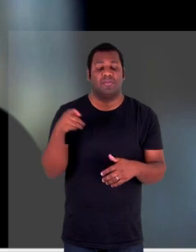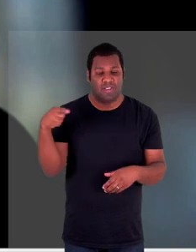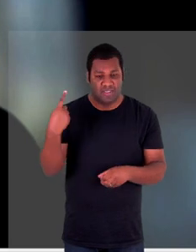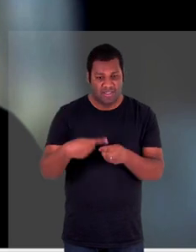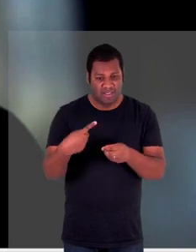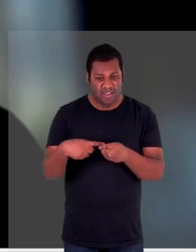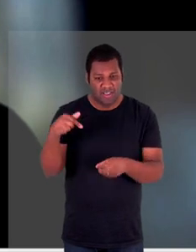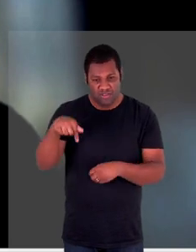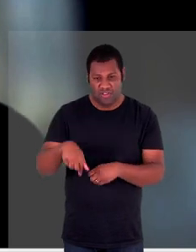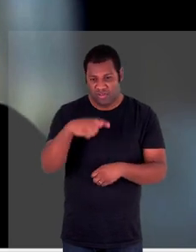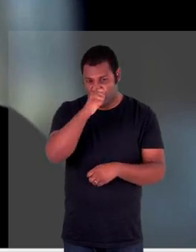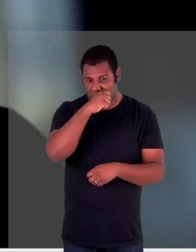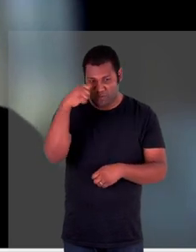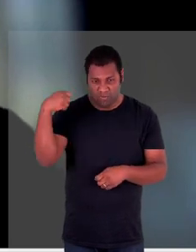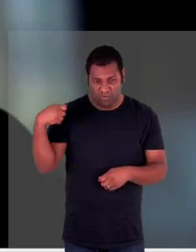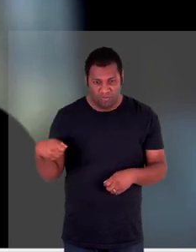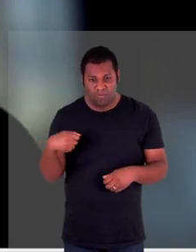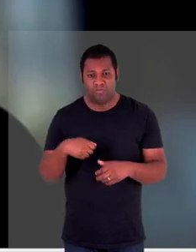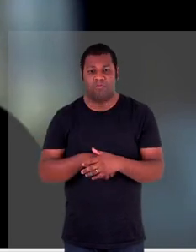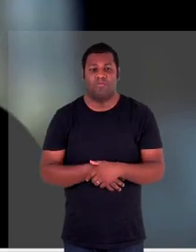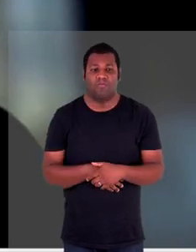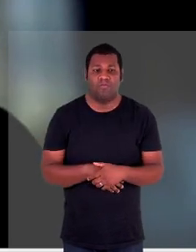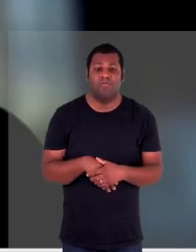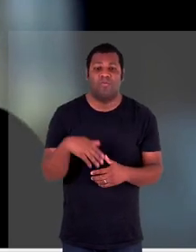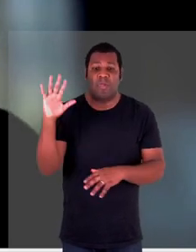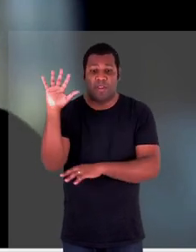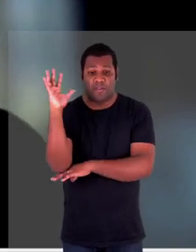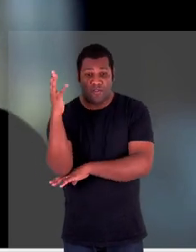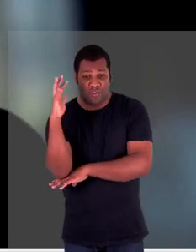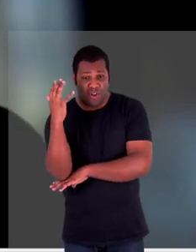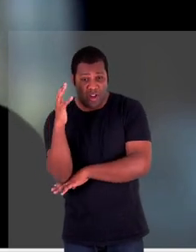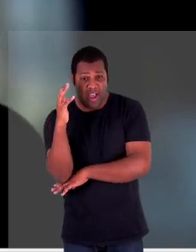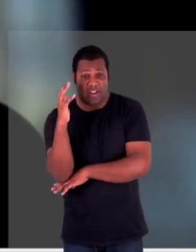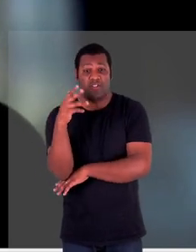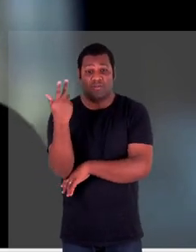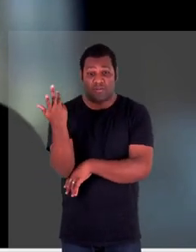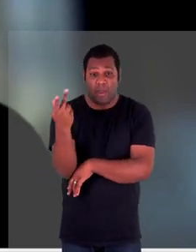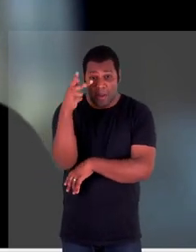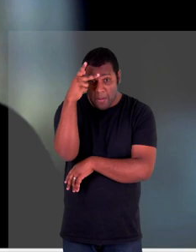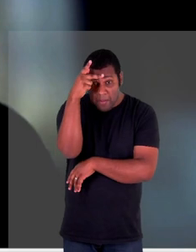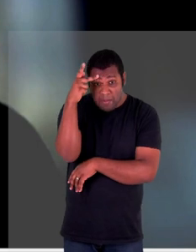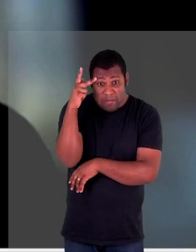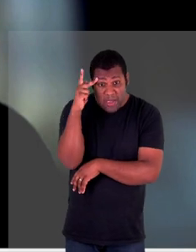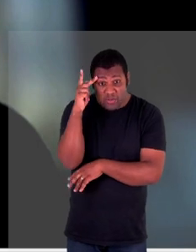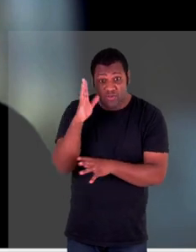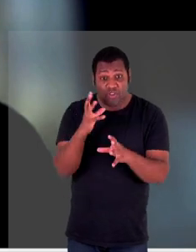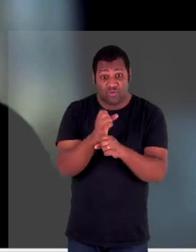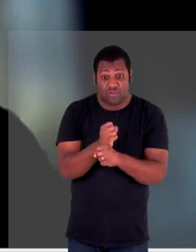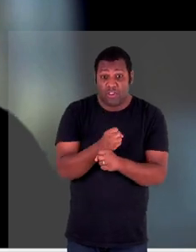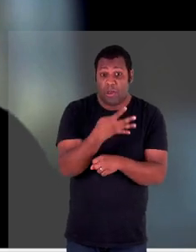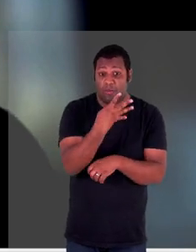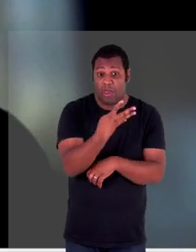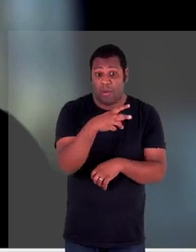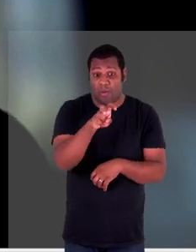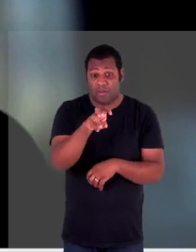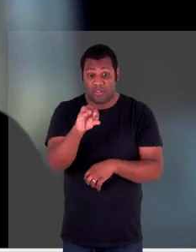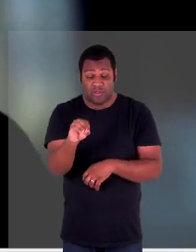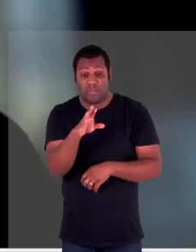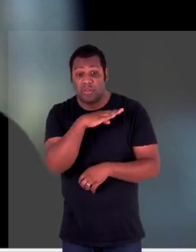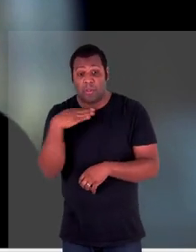um cemitério clandestino na floresta com 450 pessoas executadas enterradas a maioria